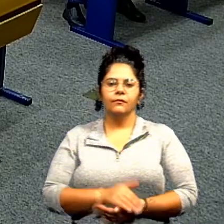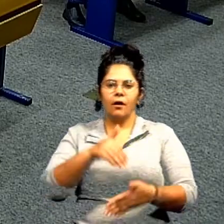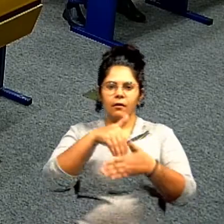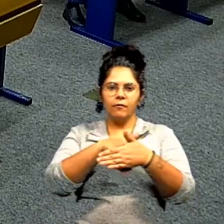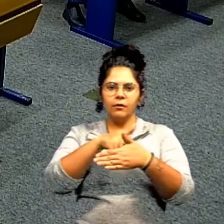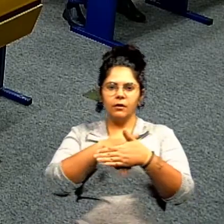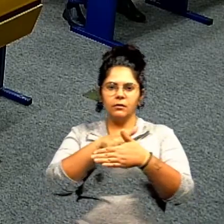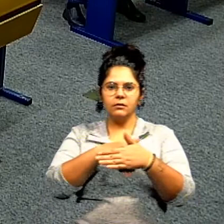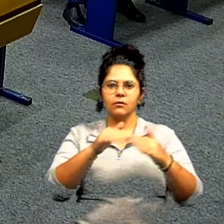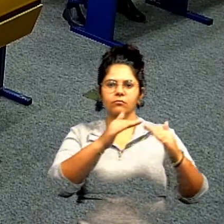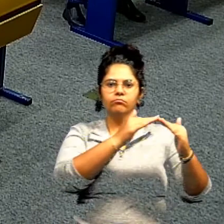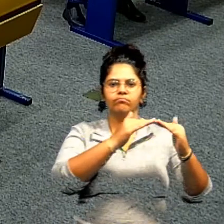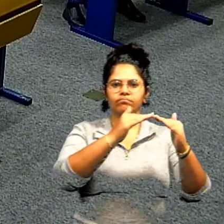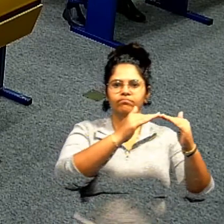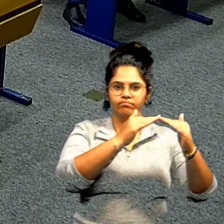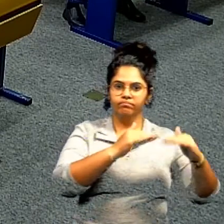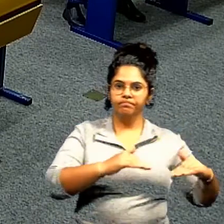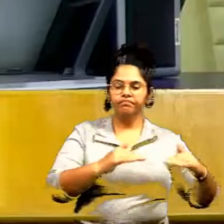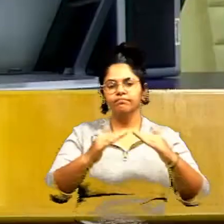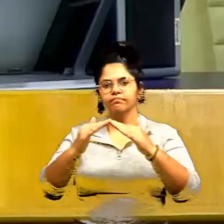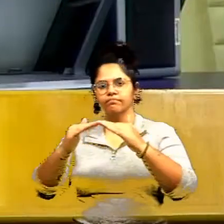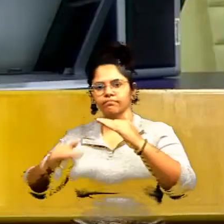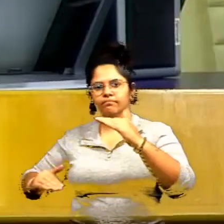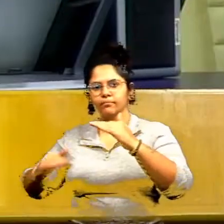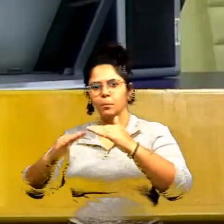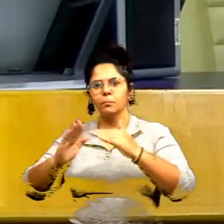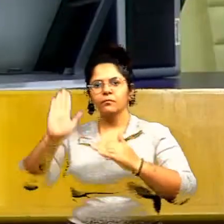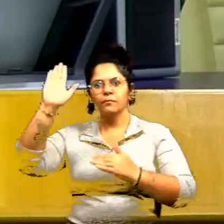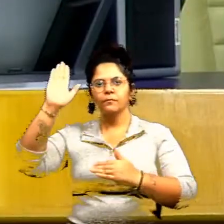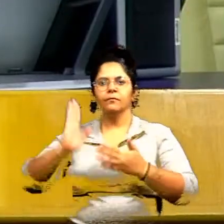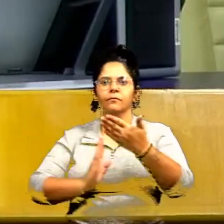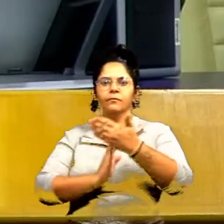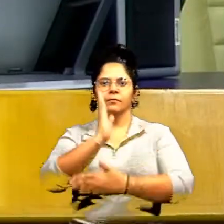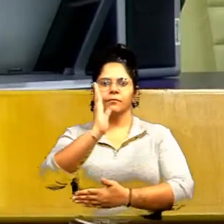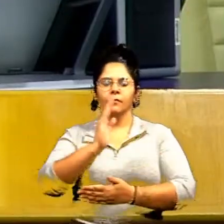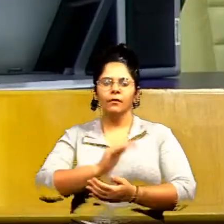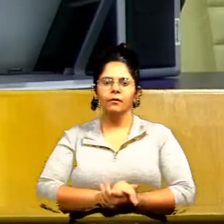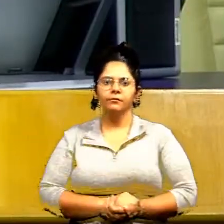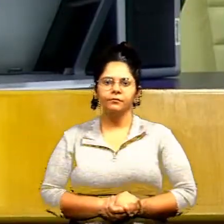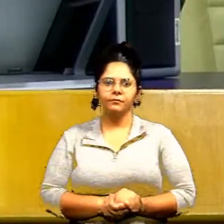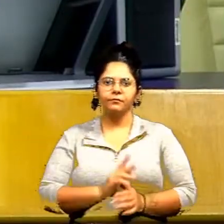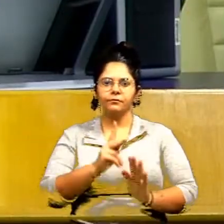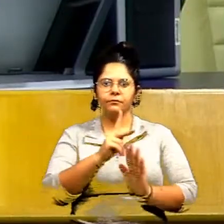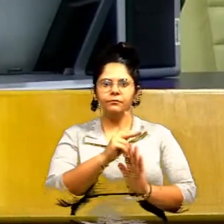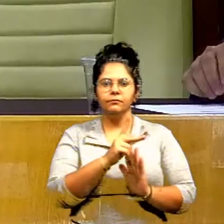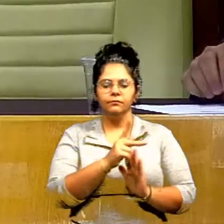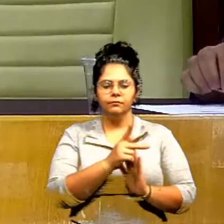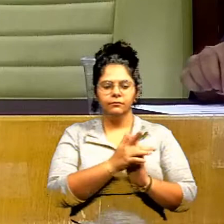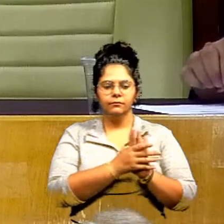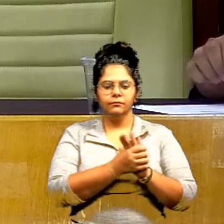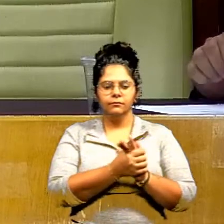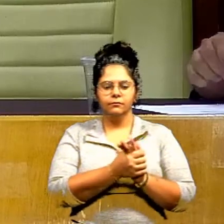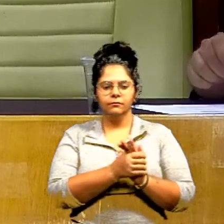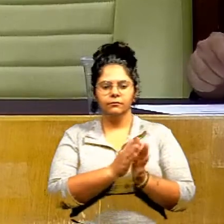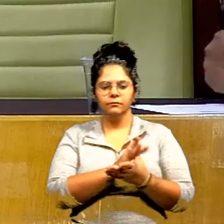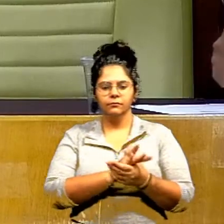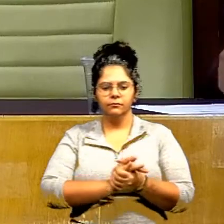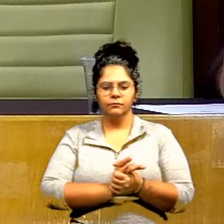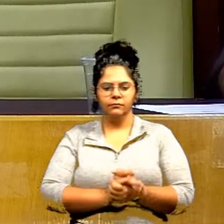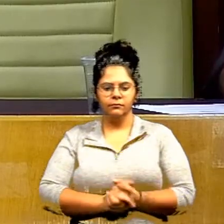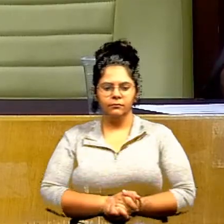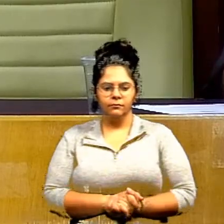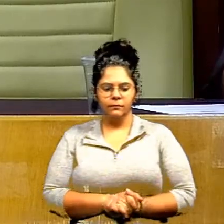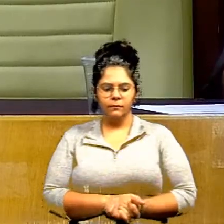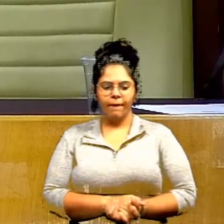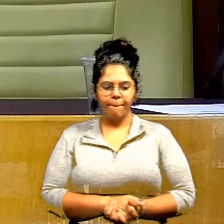discussão, em votação, senhores vereadores favoráveis, permaneça como estão, contrário, manifesta. Aprovado. Próximo. Sabreira não está, Rogério